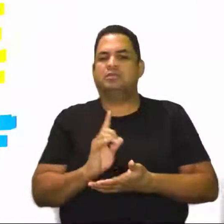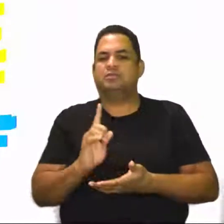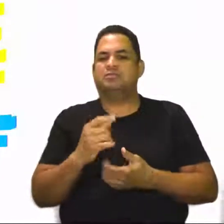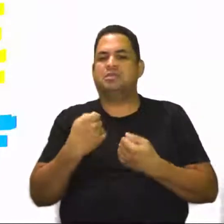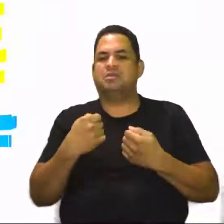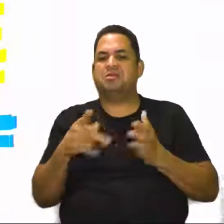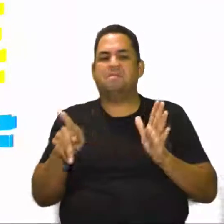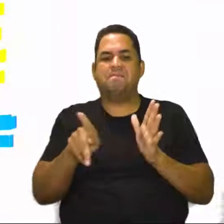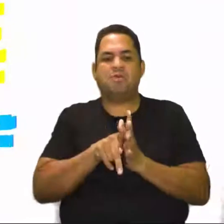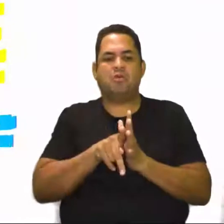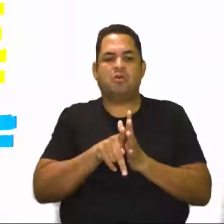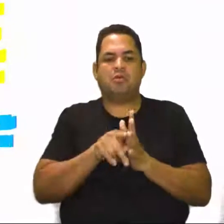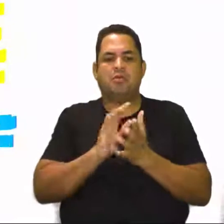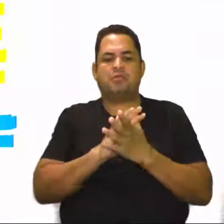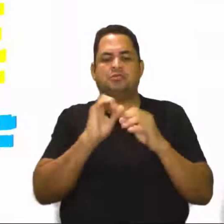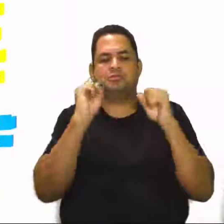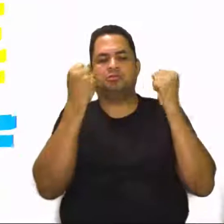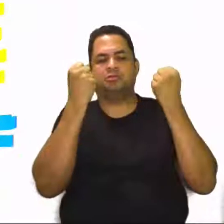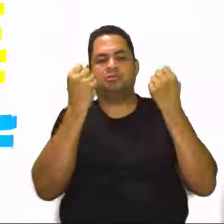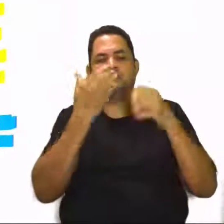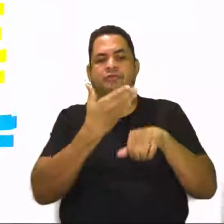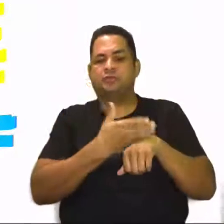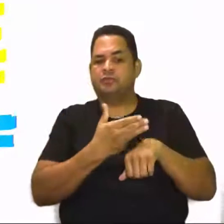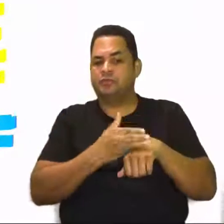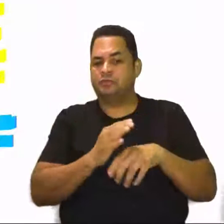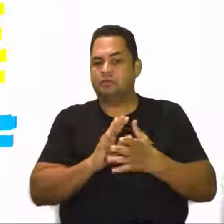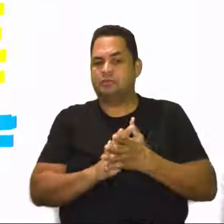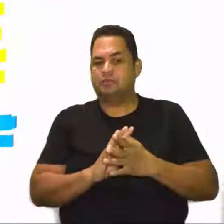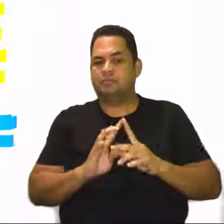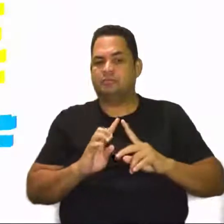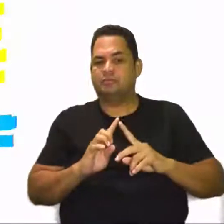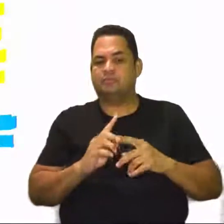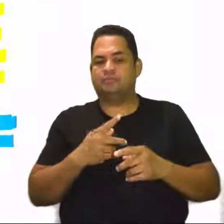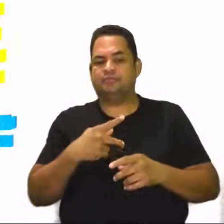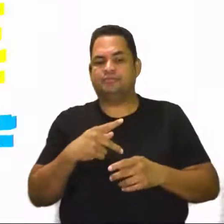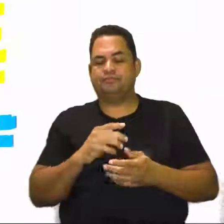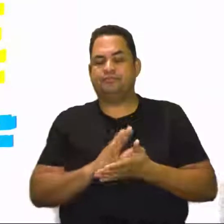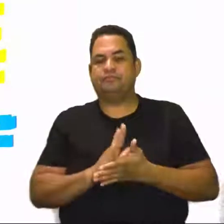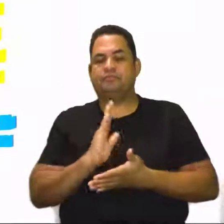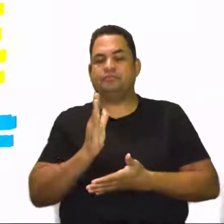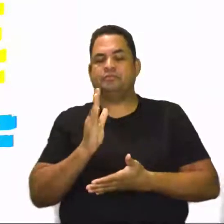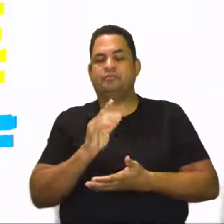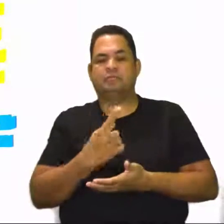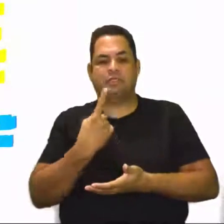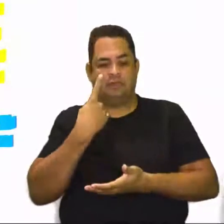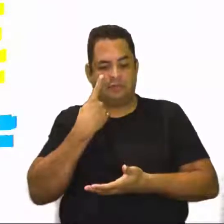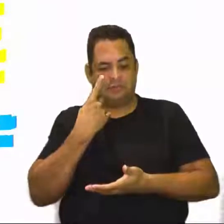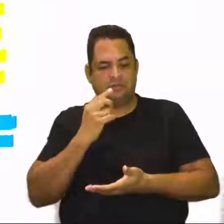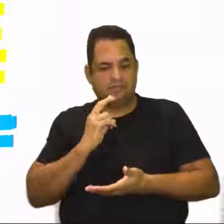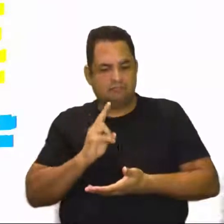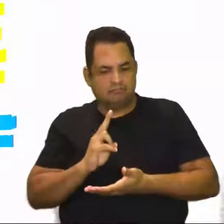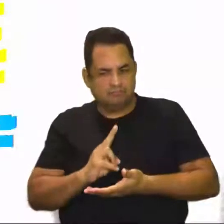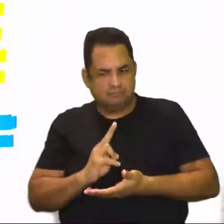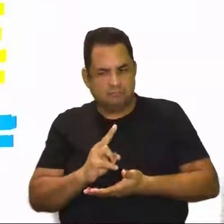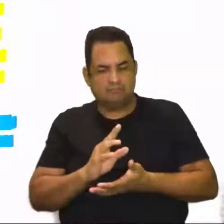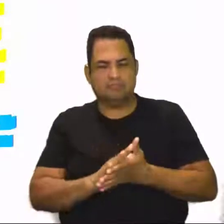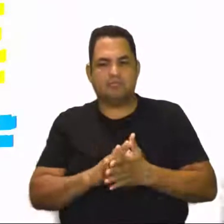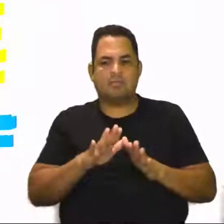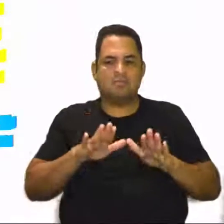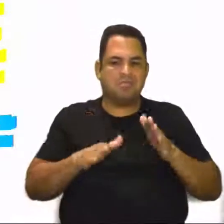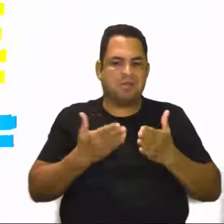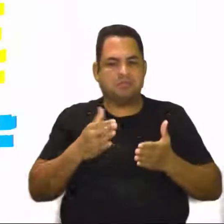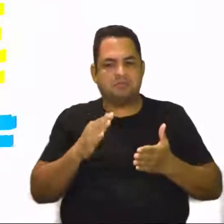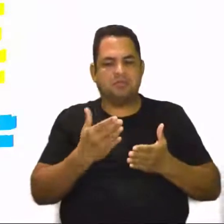exclusivamente na forma de exercício físico. A gente já viu sobre a intensidade, tanto leve,